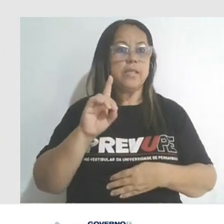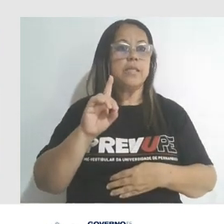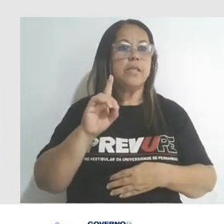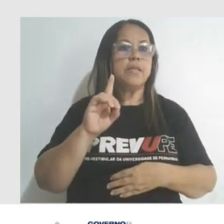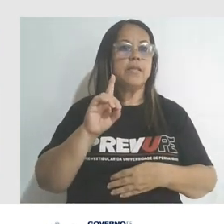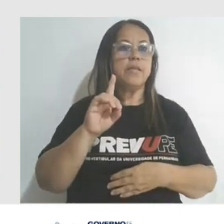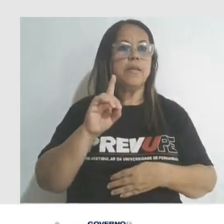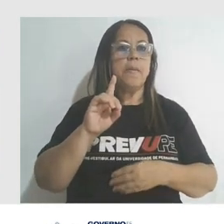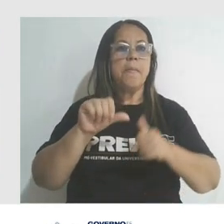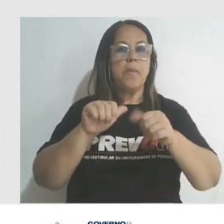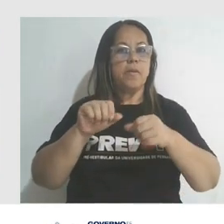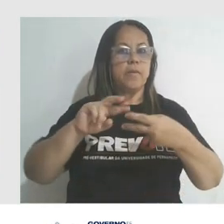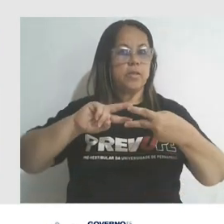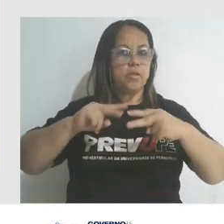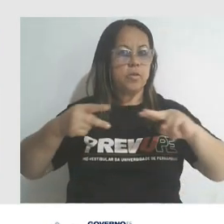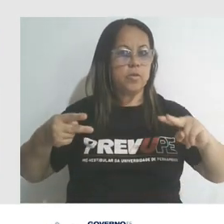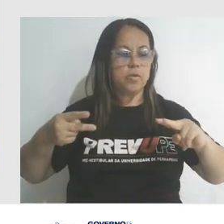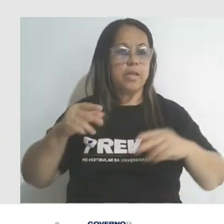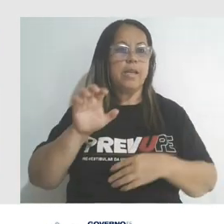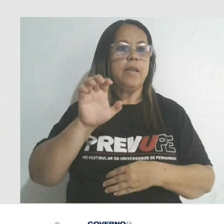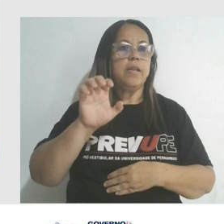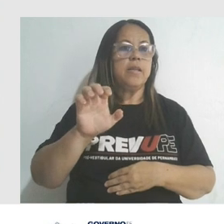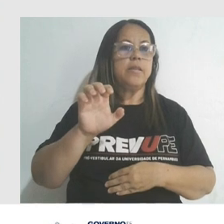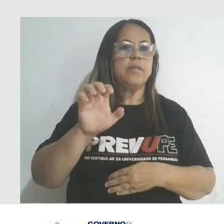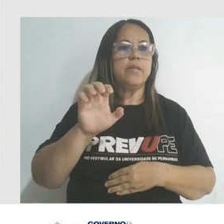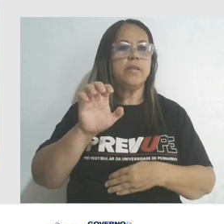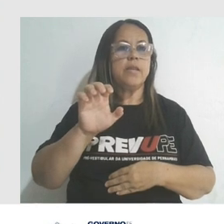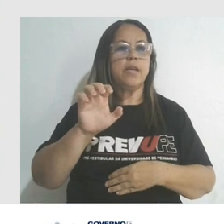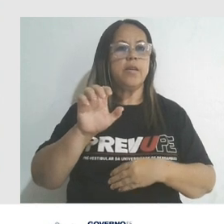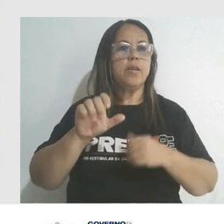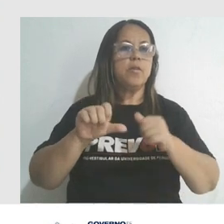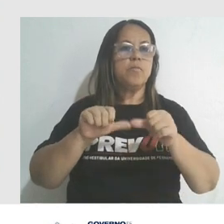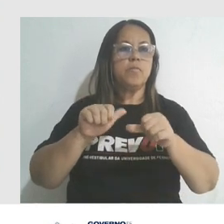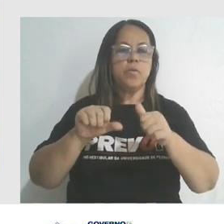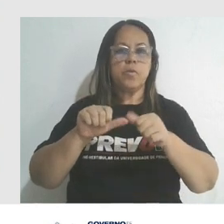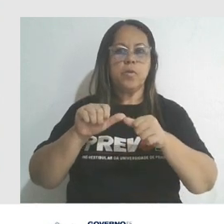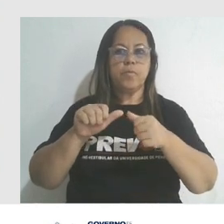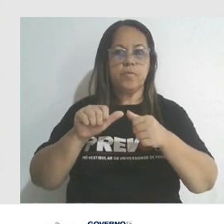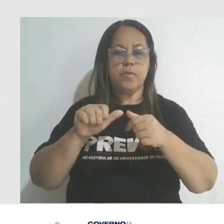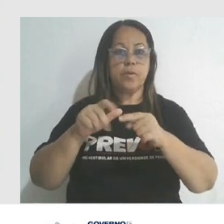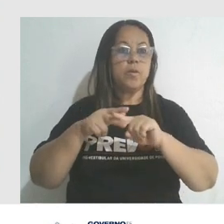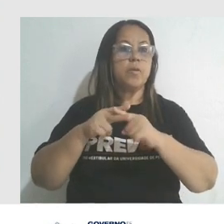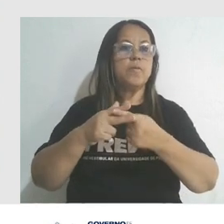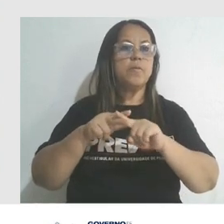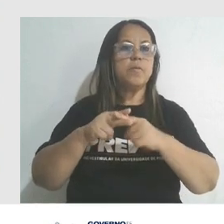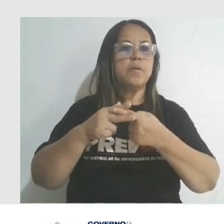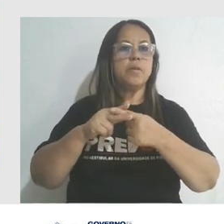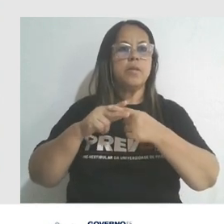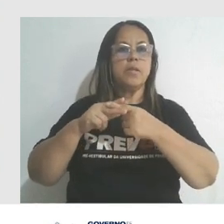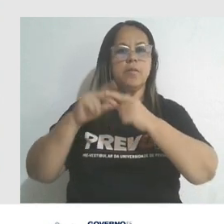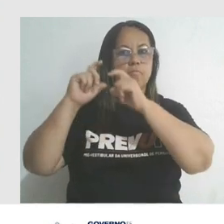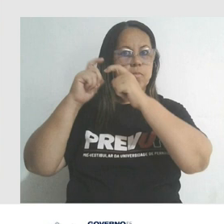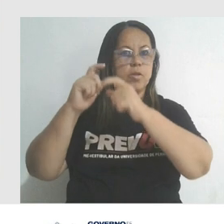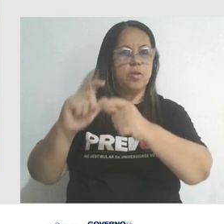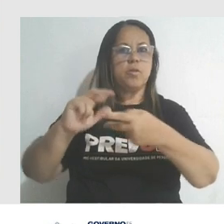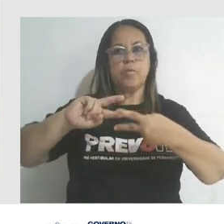correção de distúrbios genéticos. Para fazer o diagnóstico de doença, pessoal, não seria necessário retirar a molécula, né?